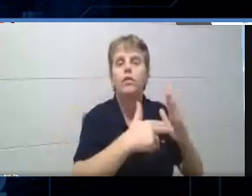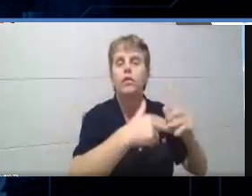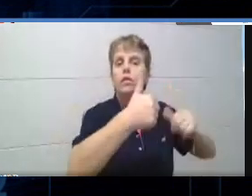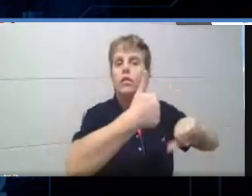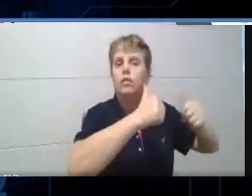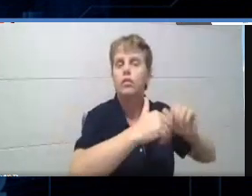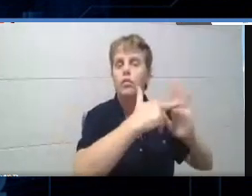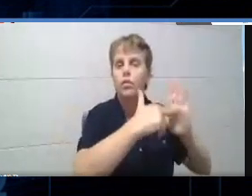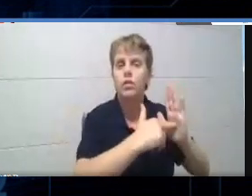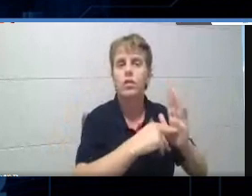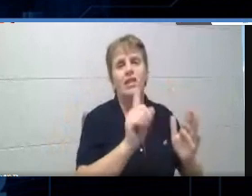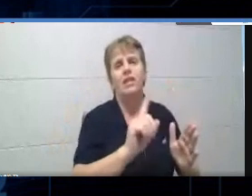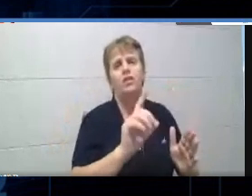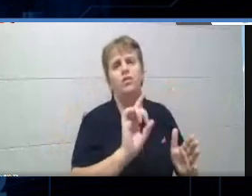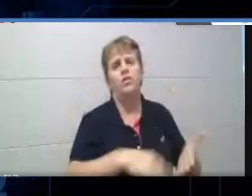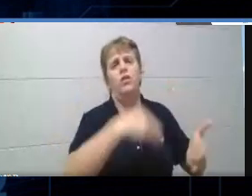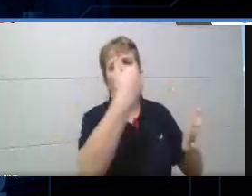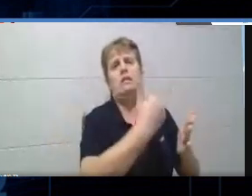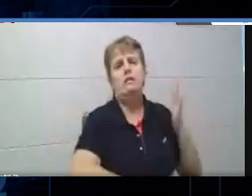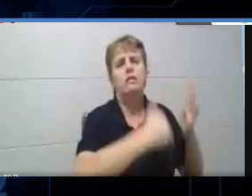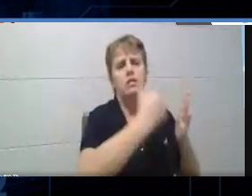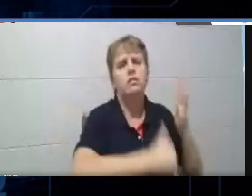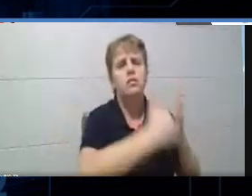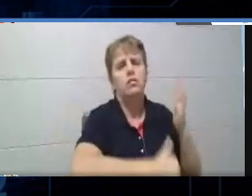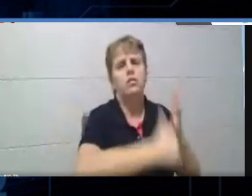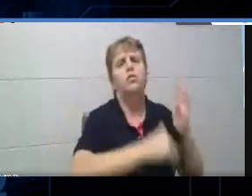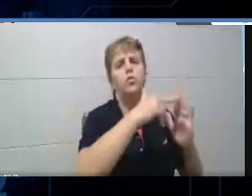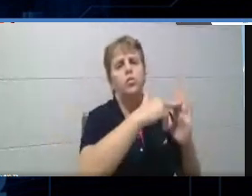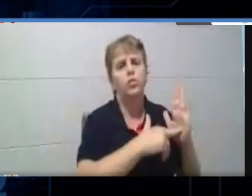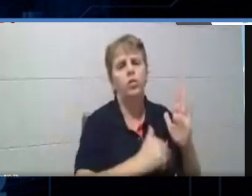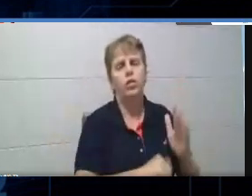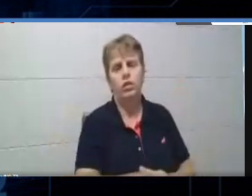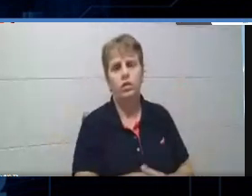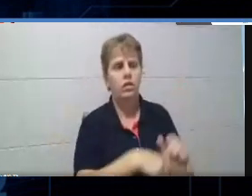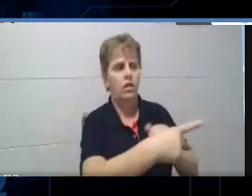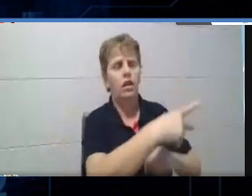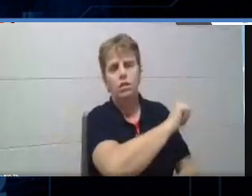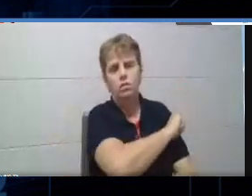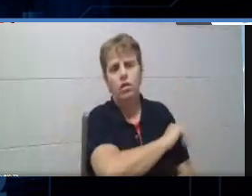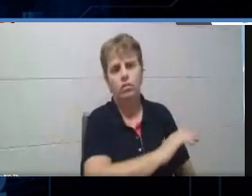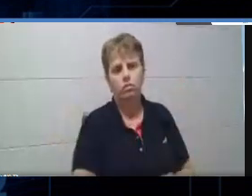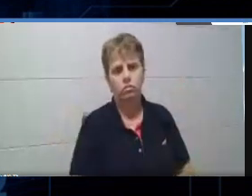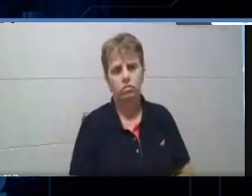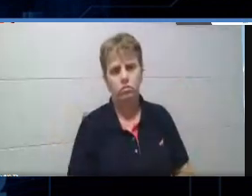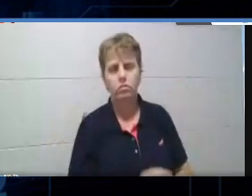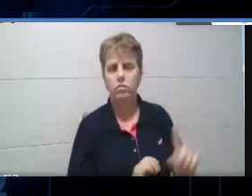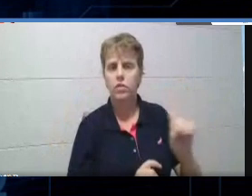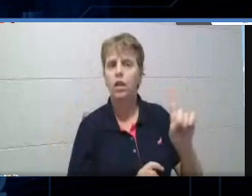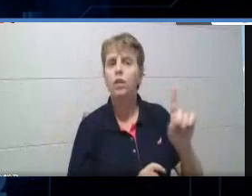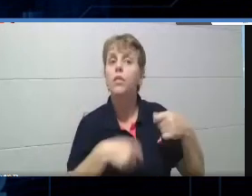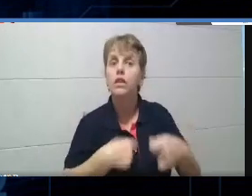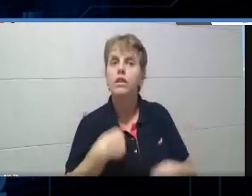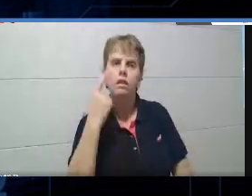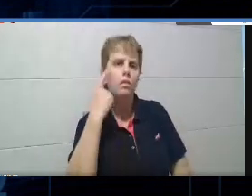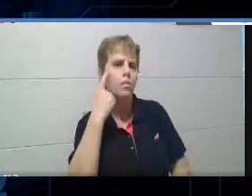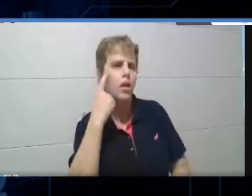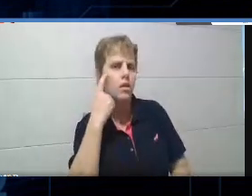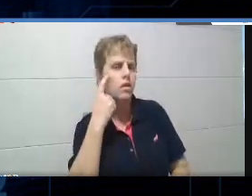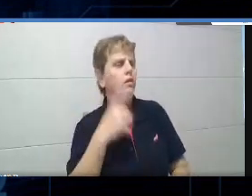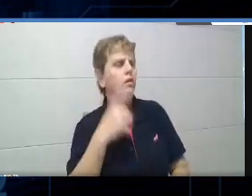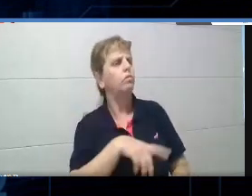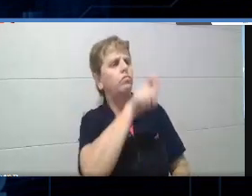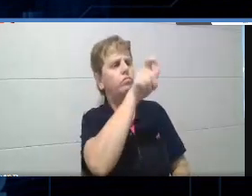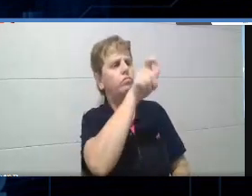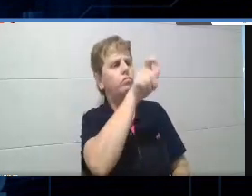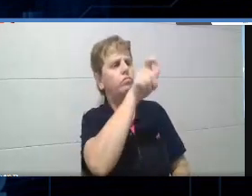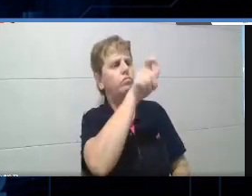começar a descontar do aluno aquilo que realmente não é dele, essa frase é muito legal, né, e eu acho que ele precisa, quando ele adquire uma